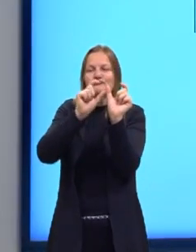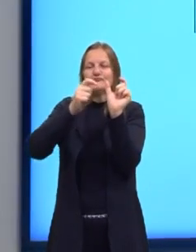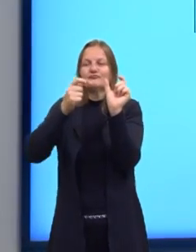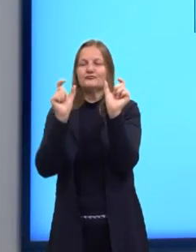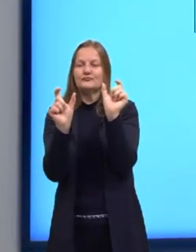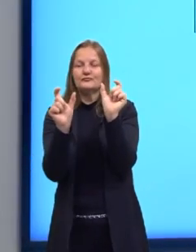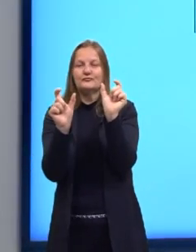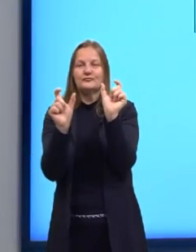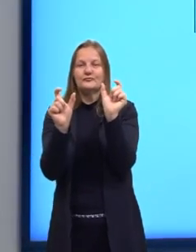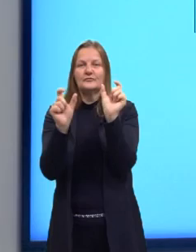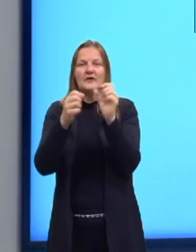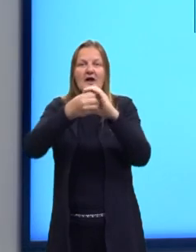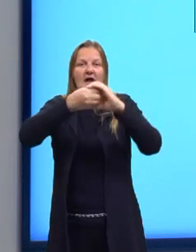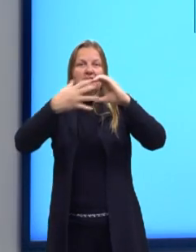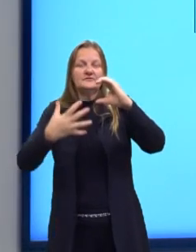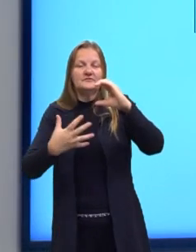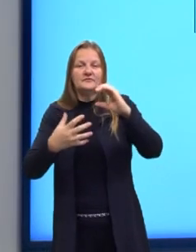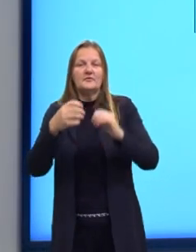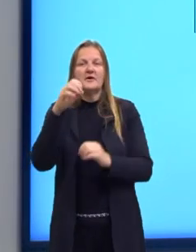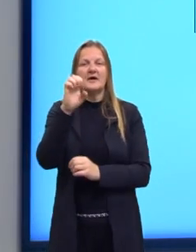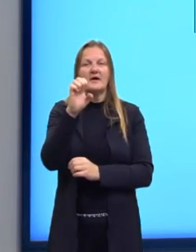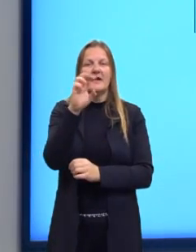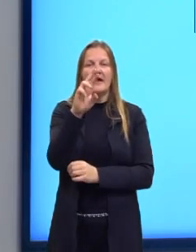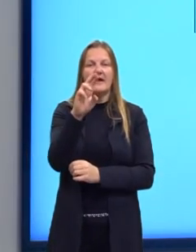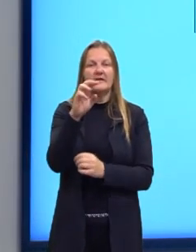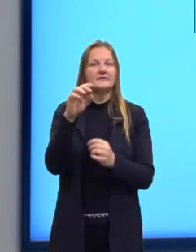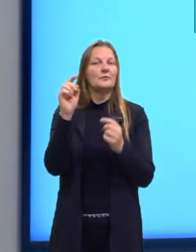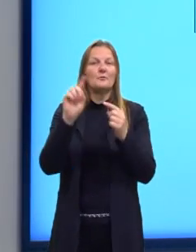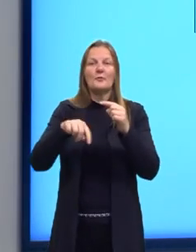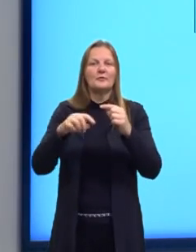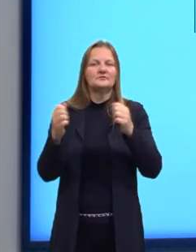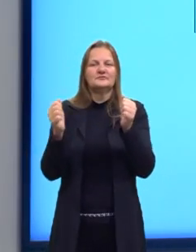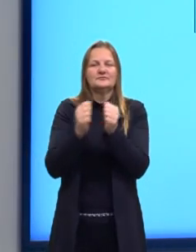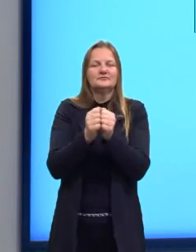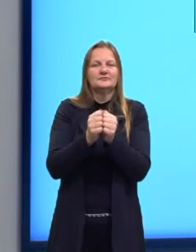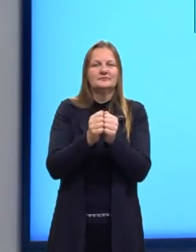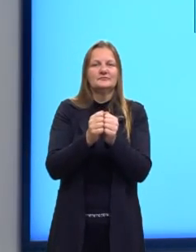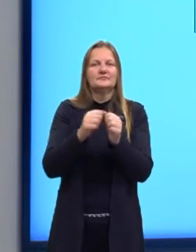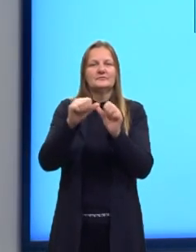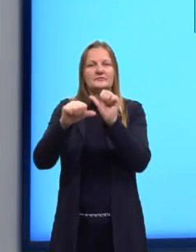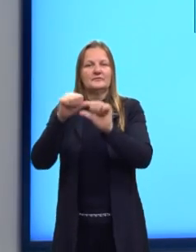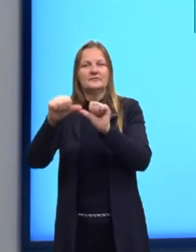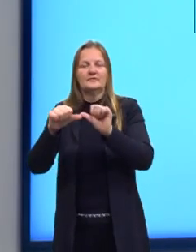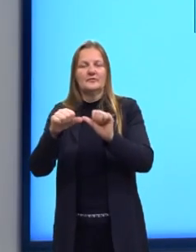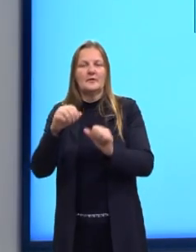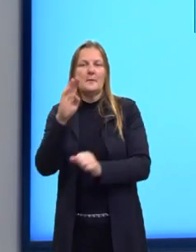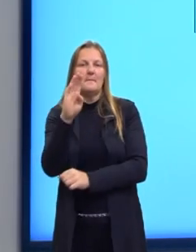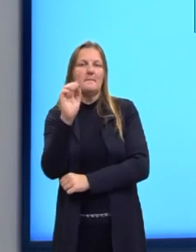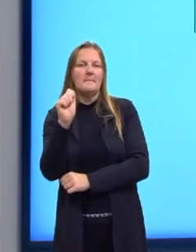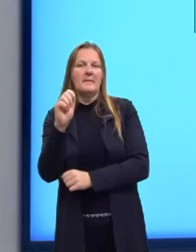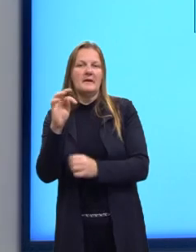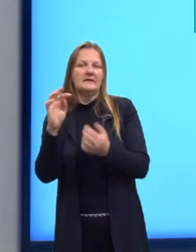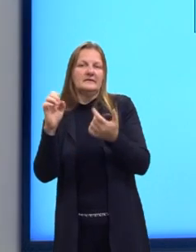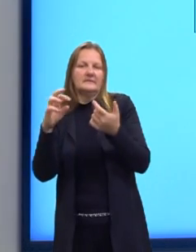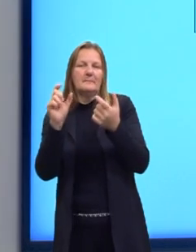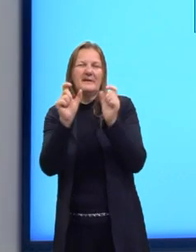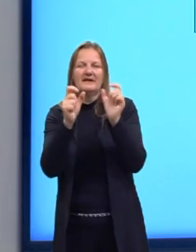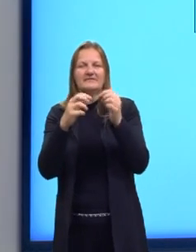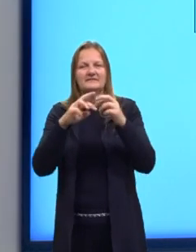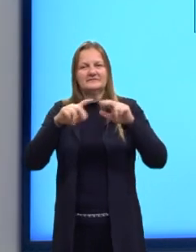adjetivo, eu vou usar o R no fim. Eu não posso colocar o R ali. Então, eu vou ter que dizer better. Ou the best.